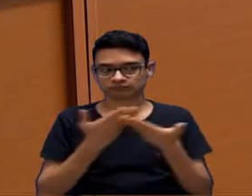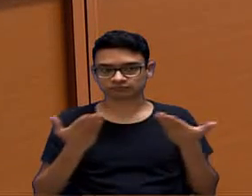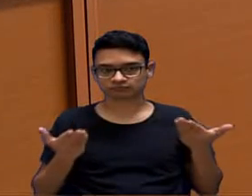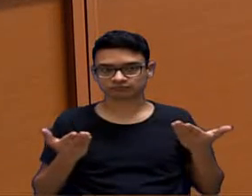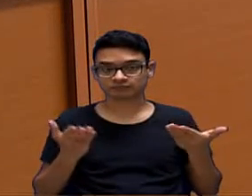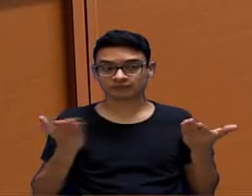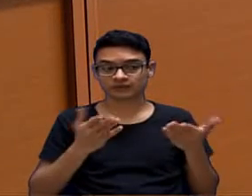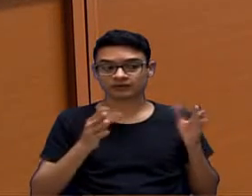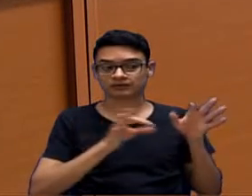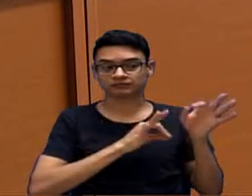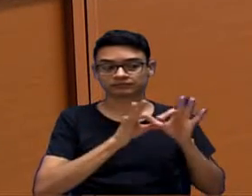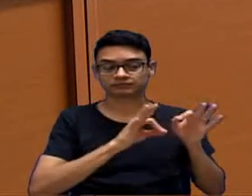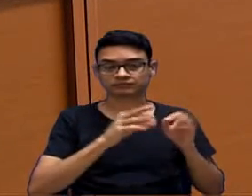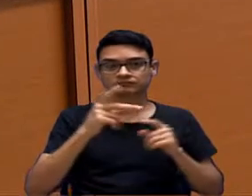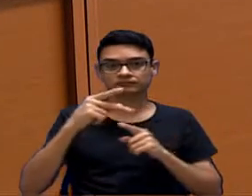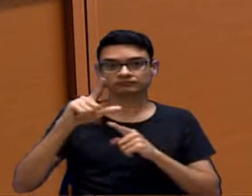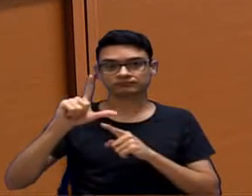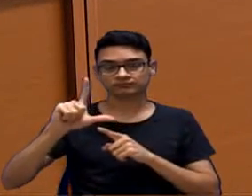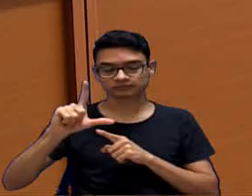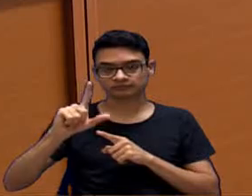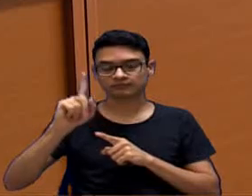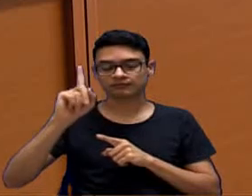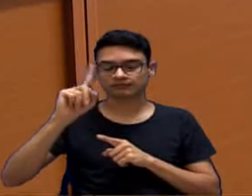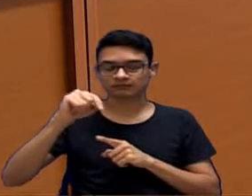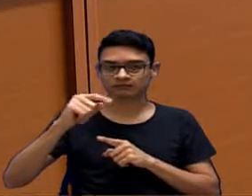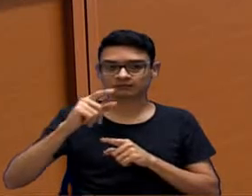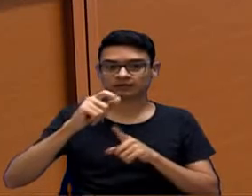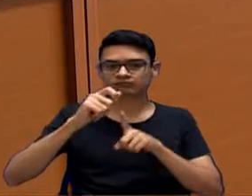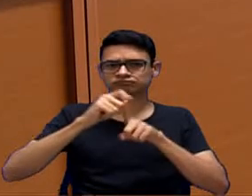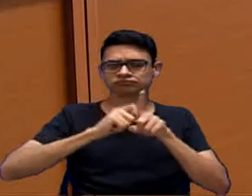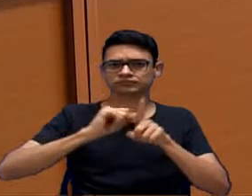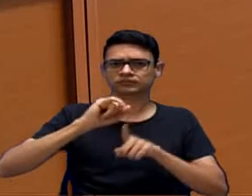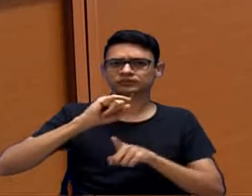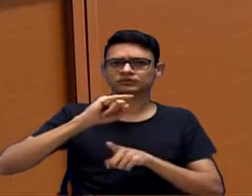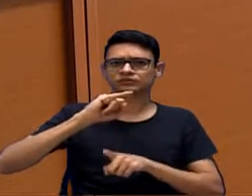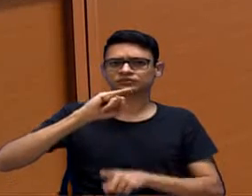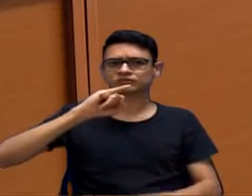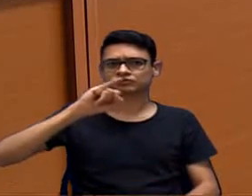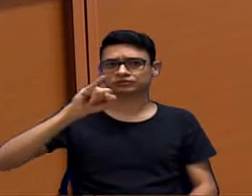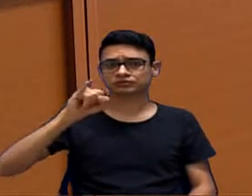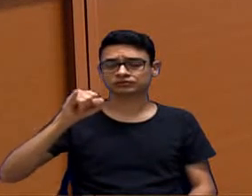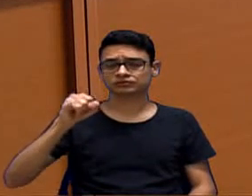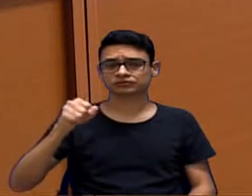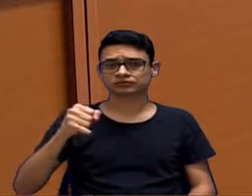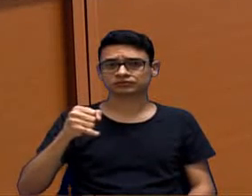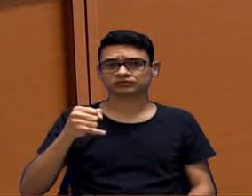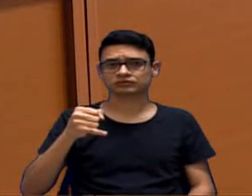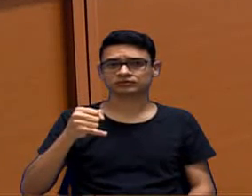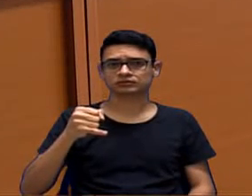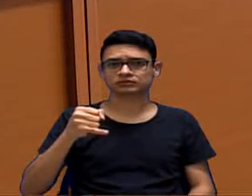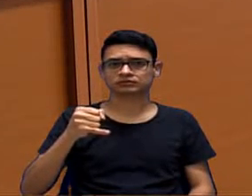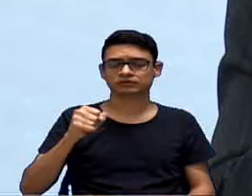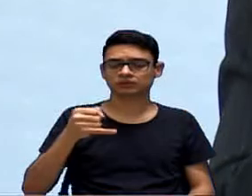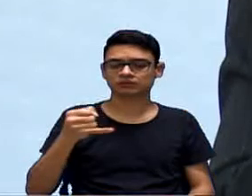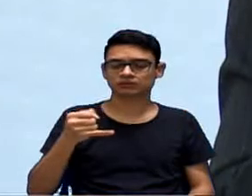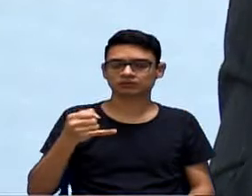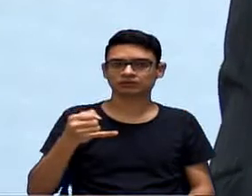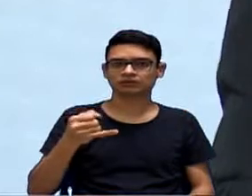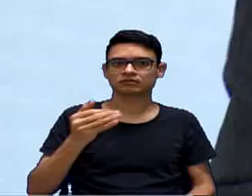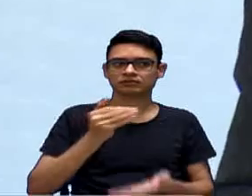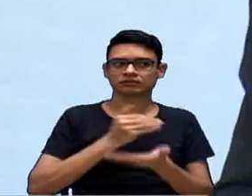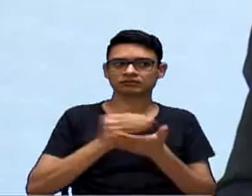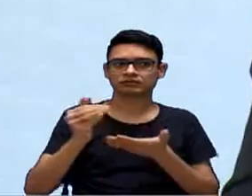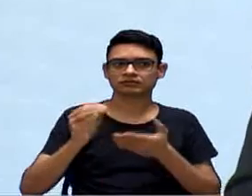foi proposto em janeiro deste ano, com a preocupação de trazer maior transparência para a população, maior